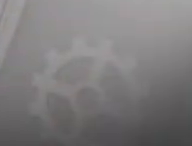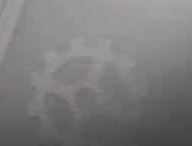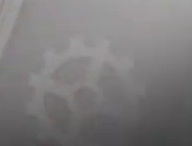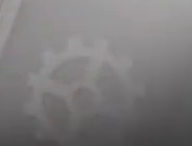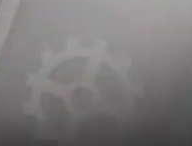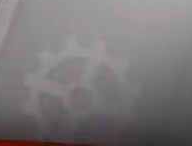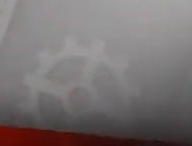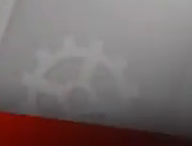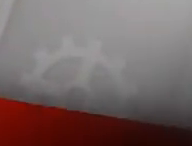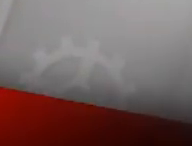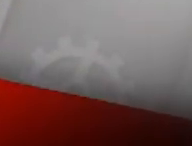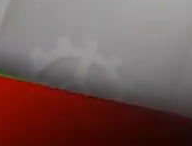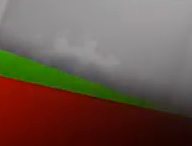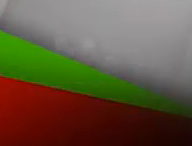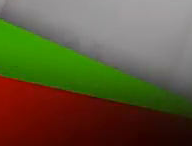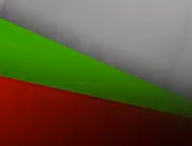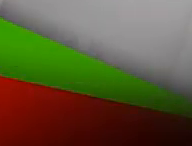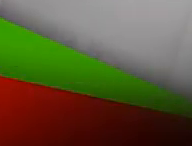Aplausos.